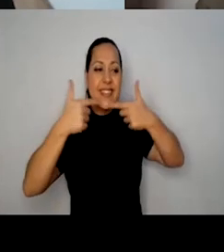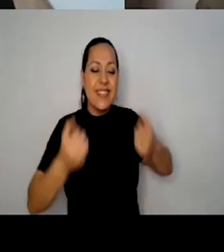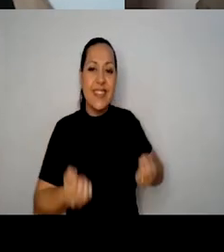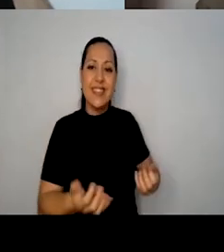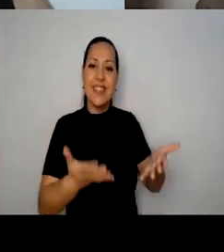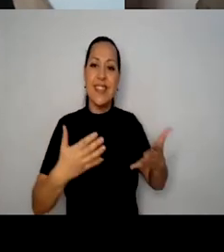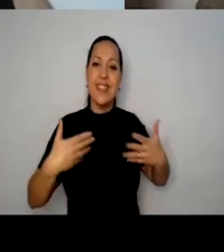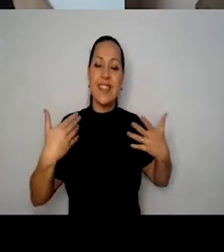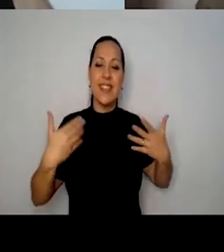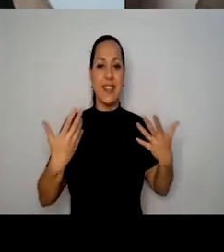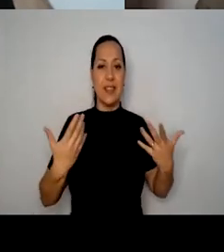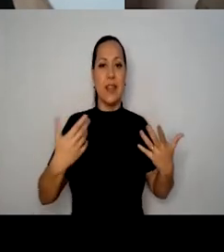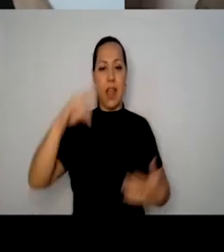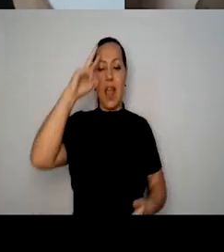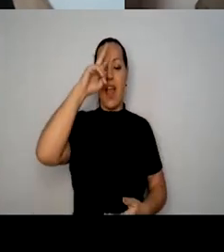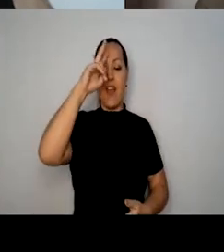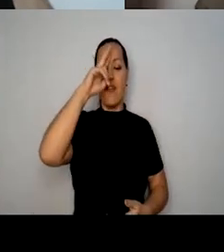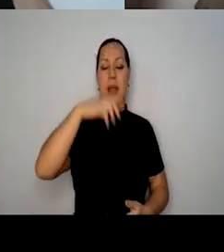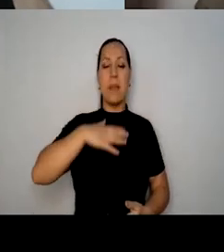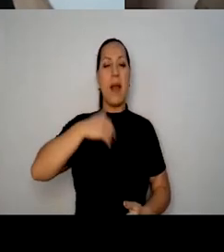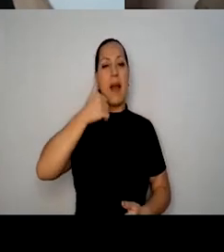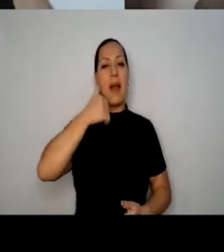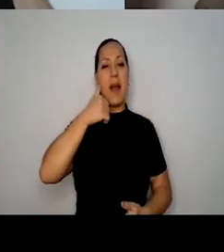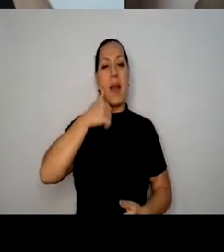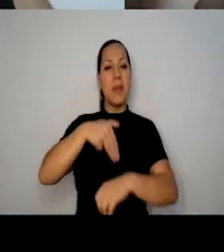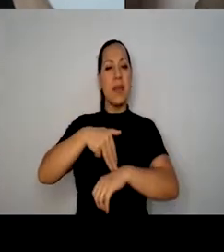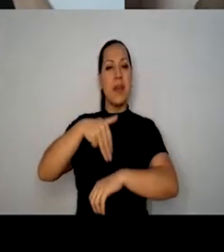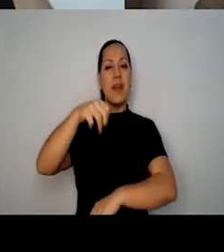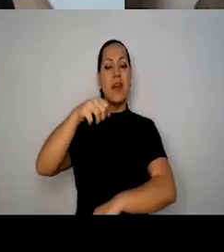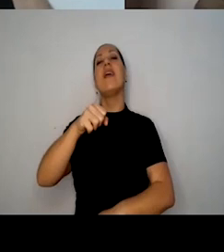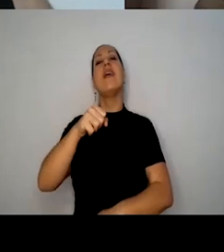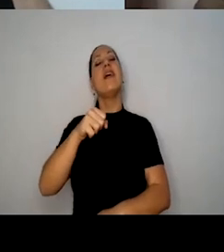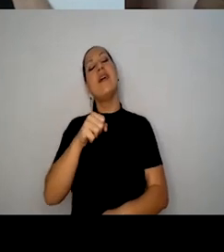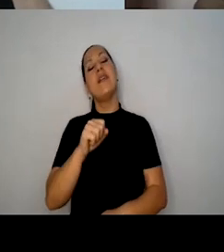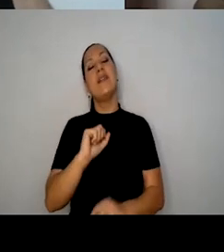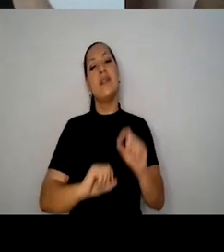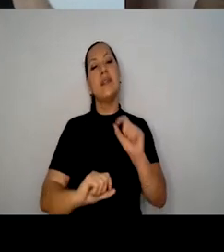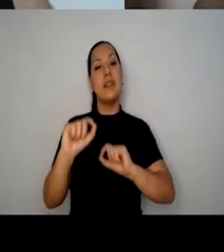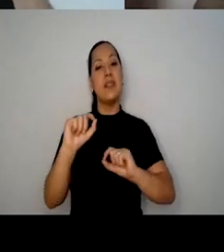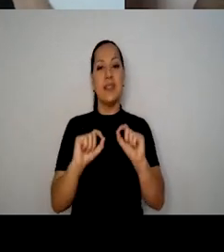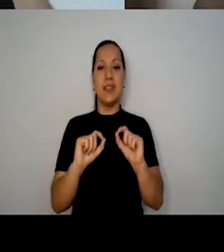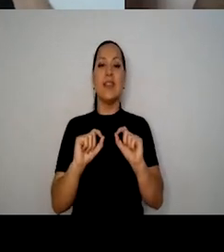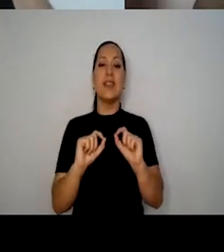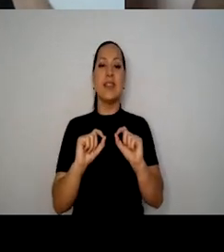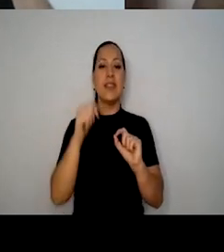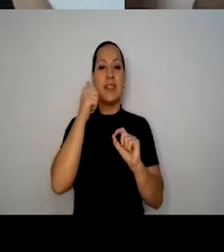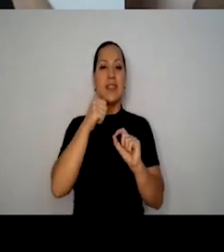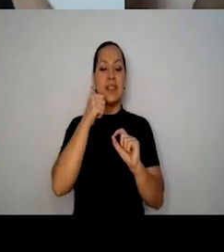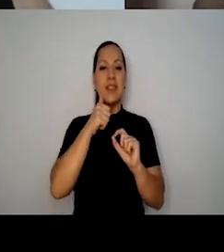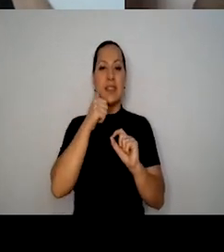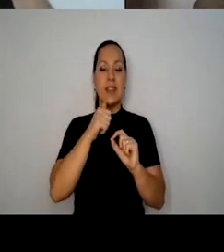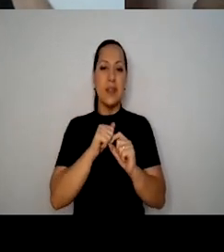relembrar aqui a minha mestra, a Sumorson, em que ela diz dentro da